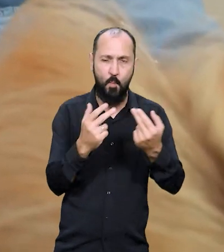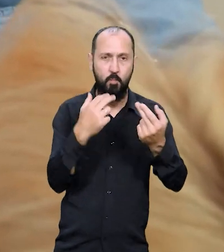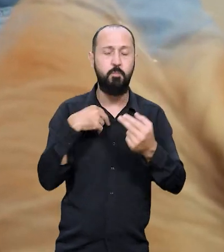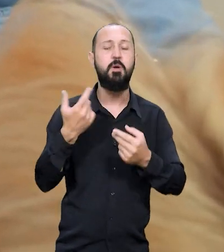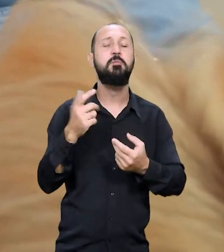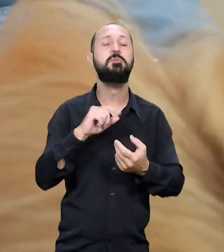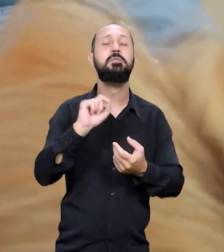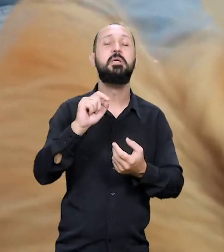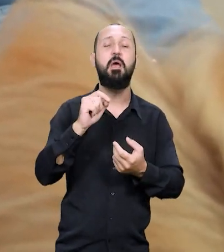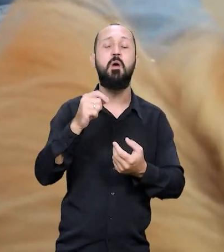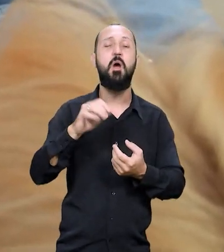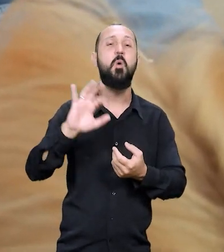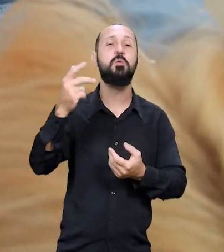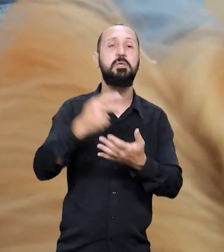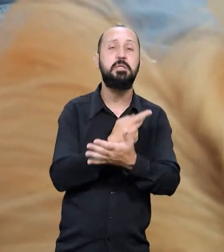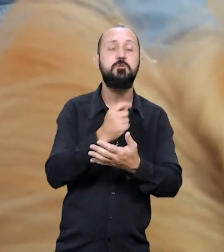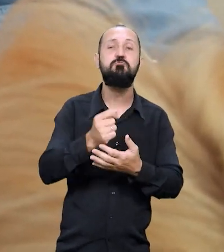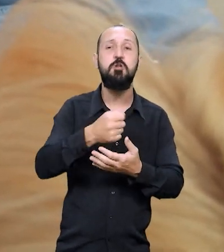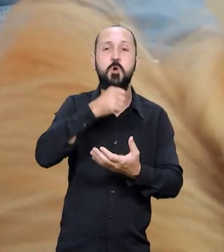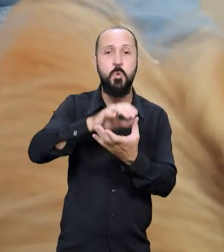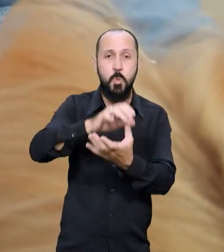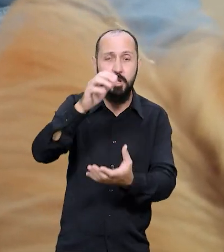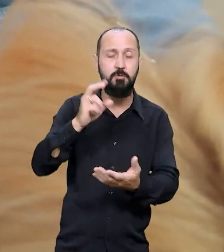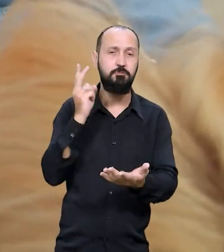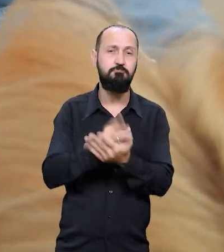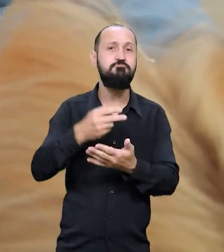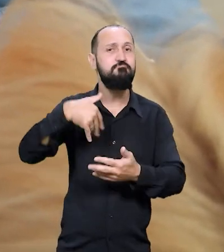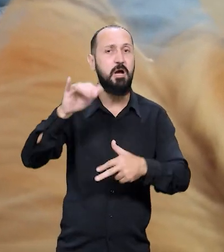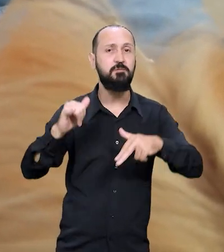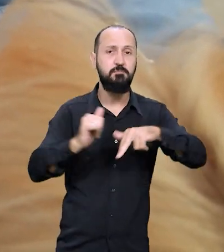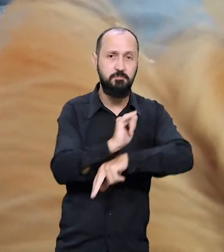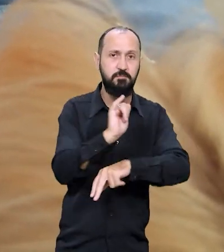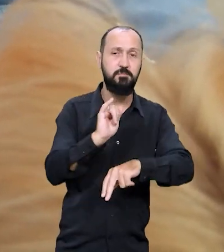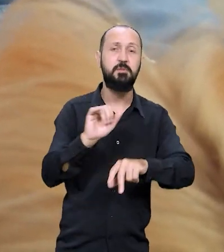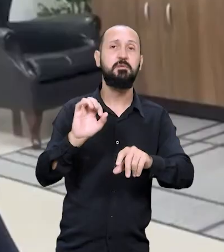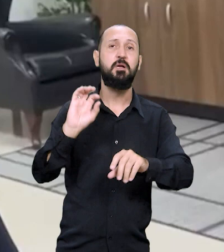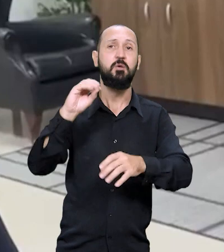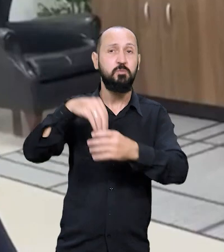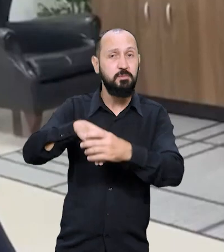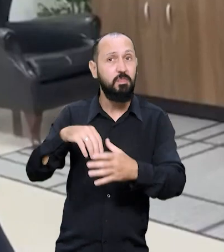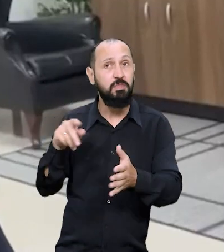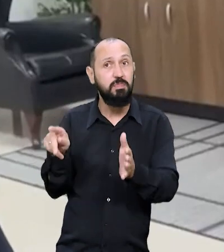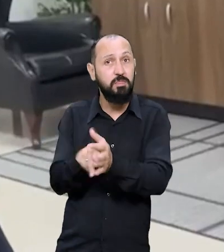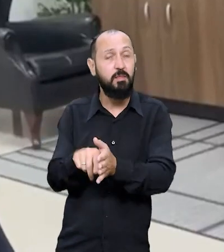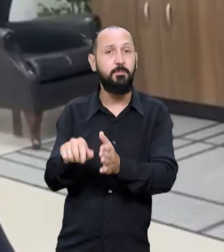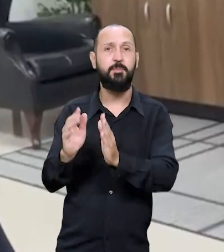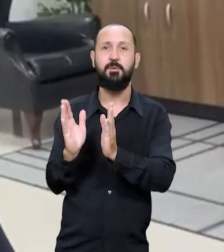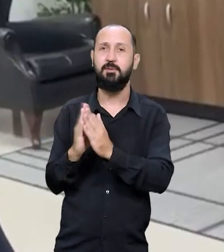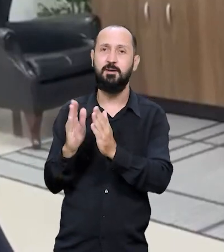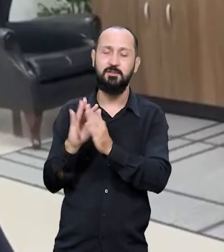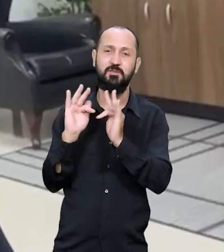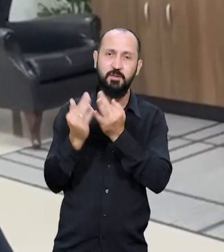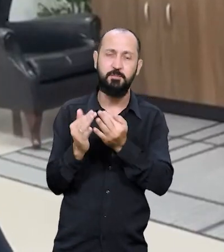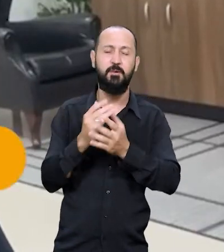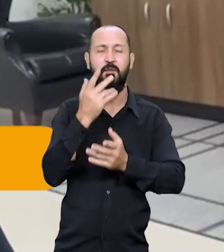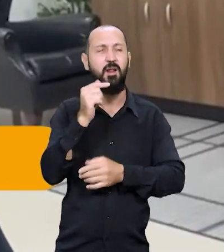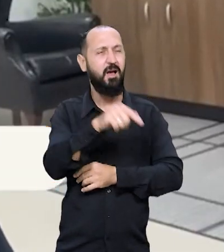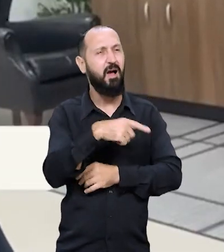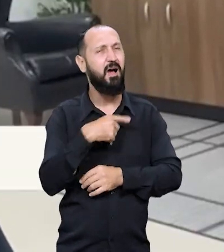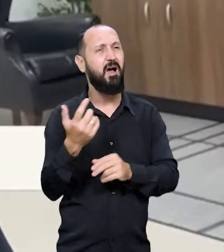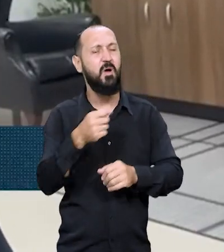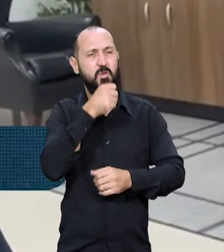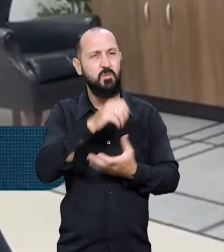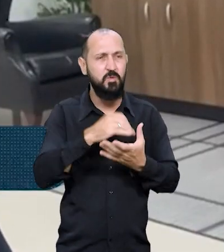são as principais vítimas dessa prática, que muitas vezes acontece dentro da própria família. Existe muito preconceito de que o idoso é